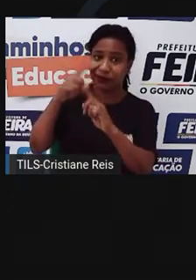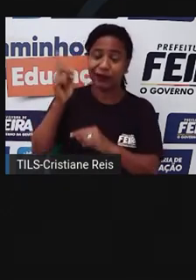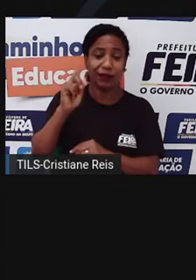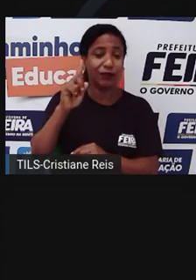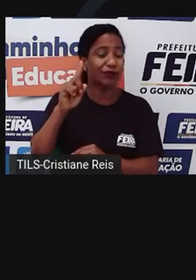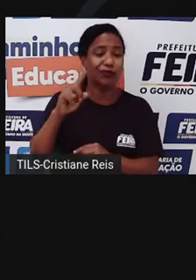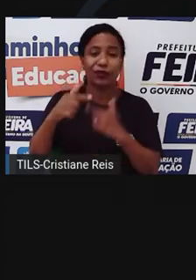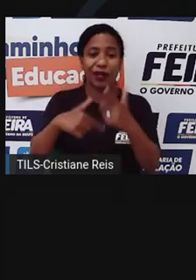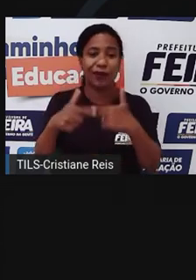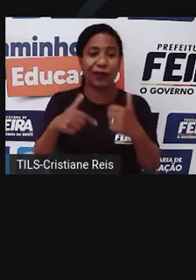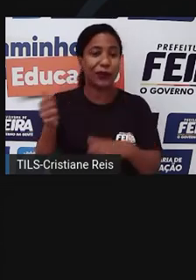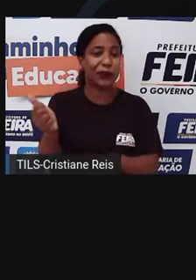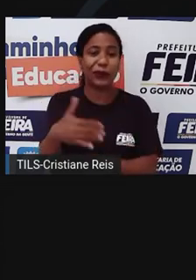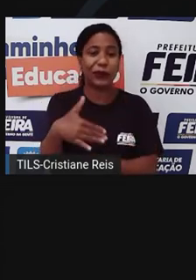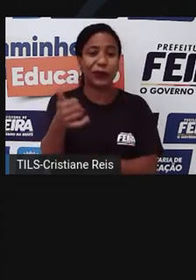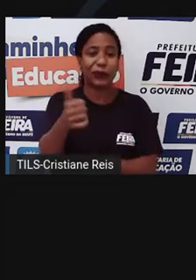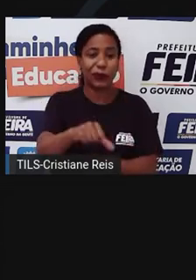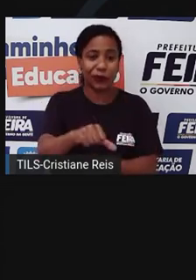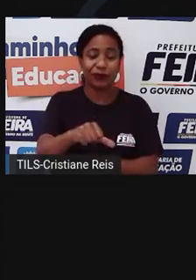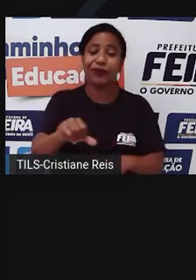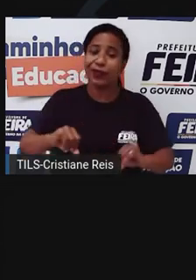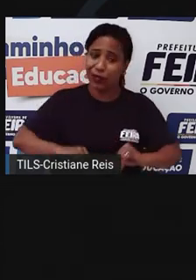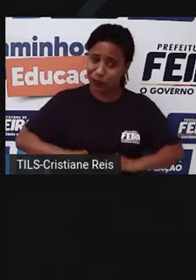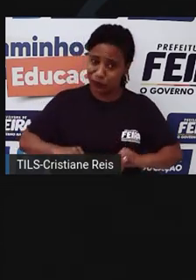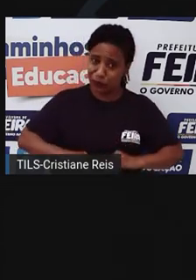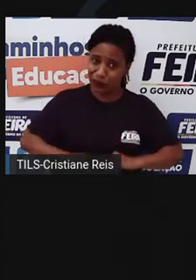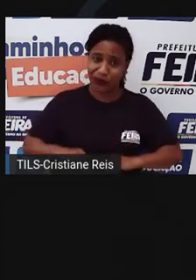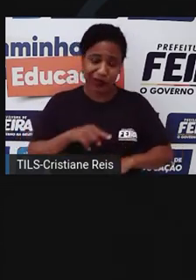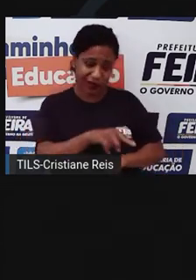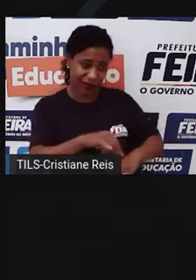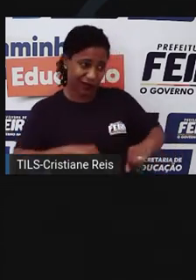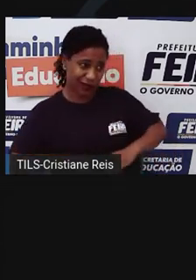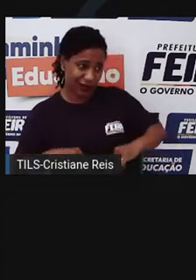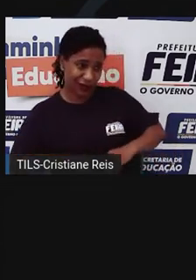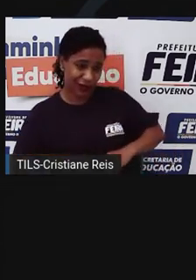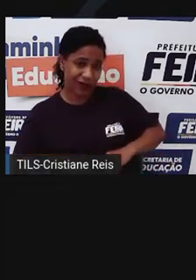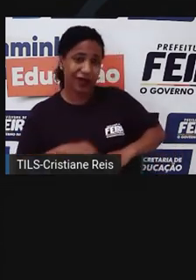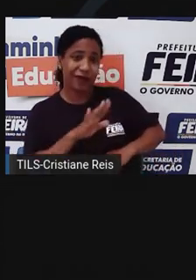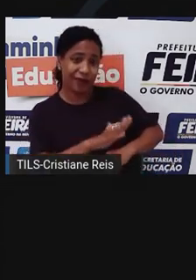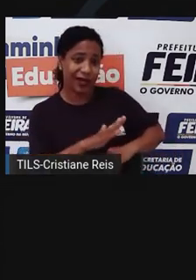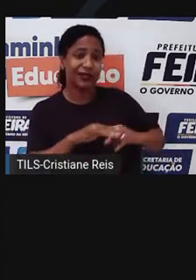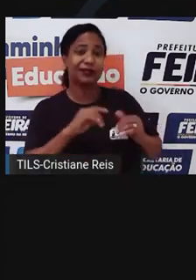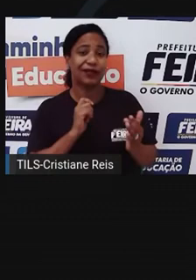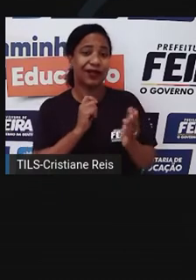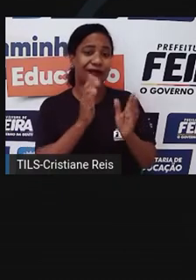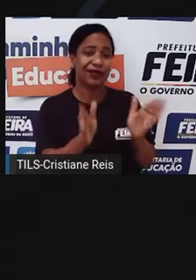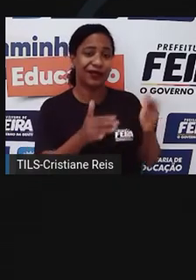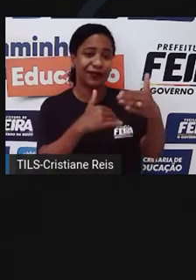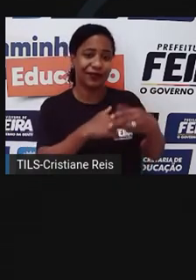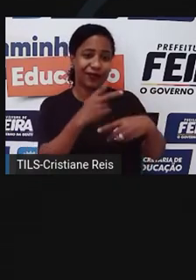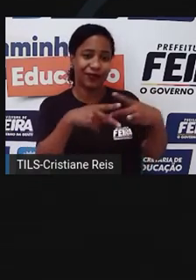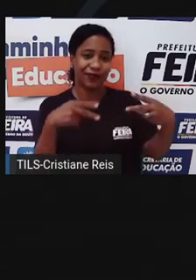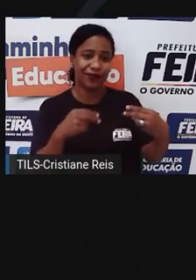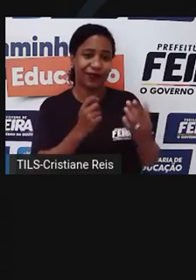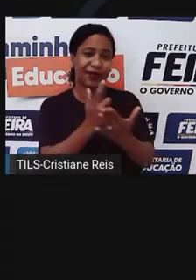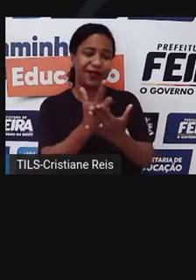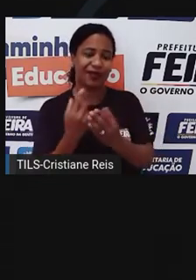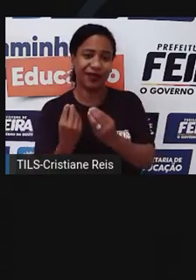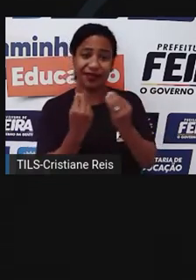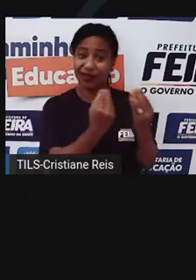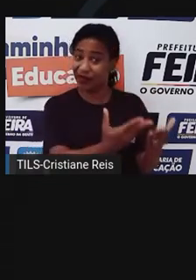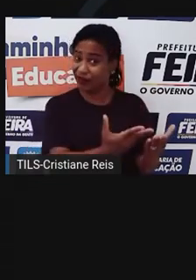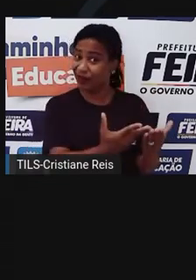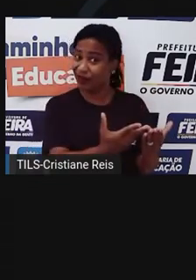algo que o papai sofre e faz a Bebel sofrer, mas ela vai ter uma recompensa boa, que é a aquisição e a compra de